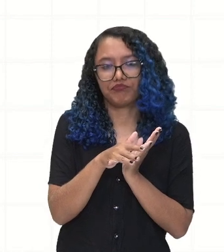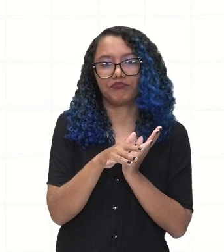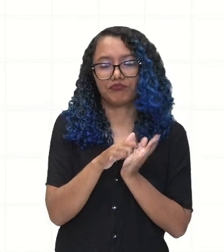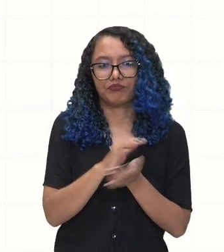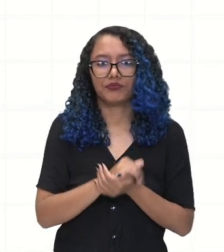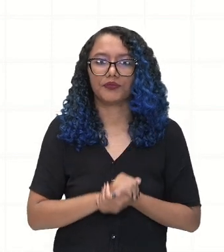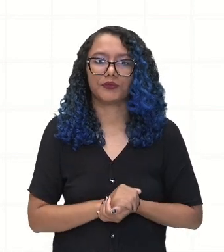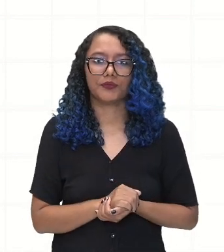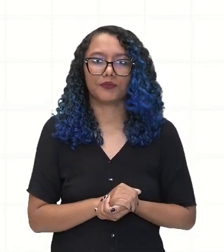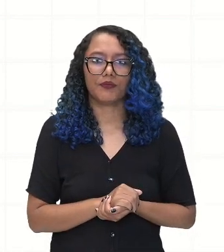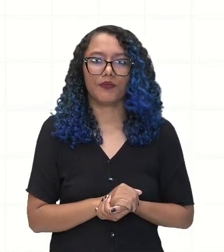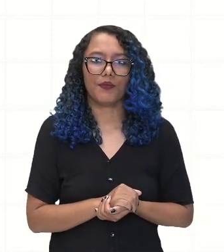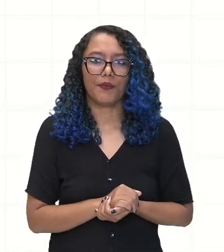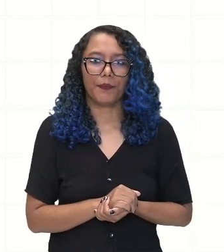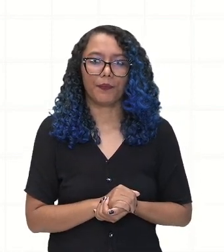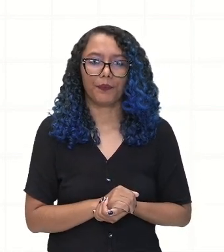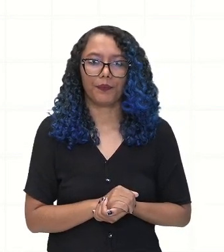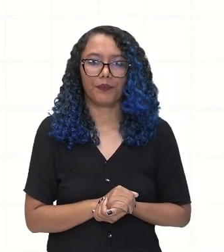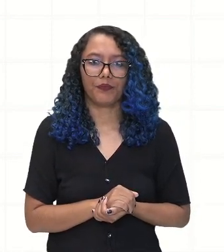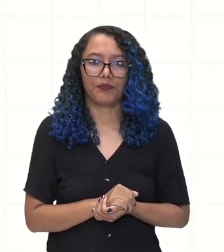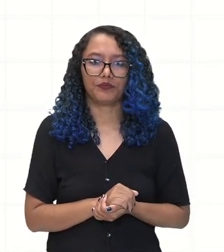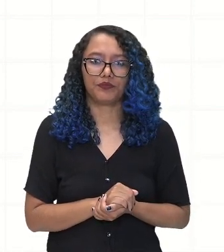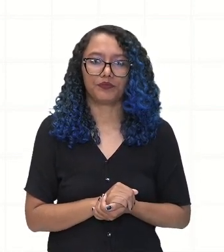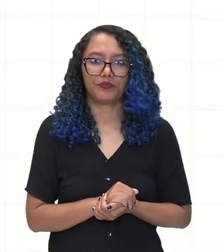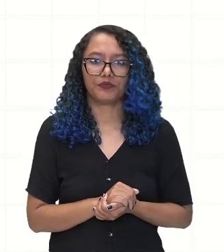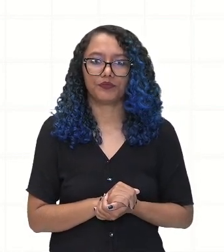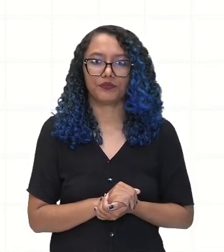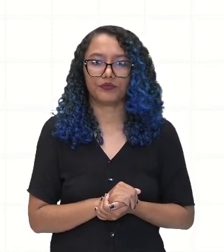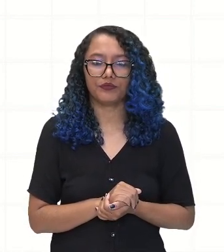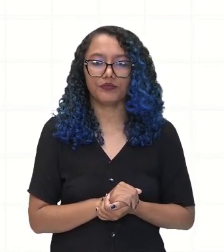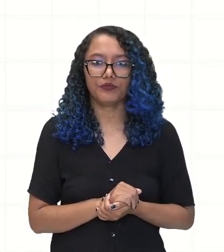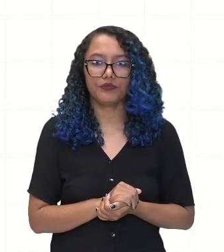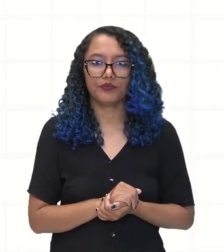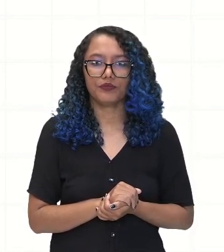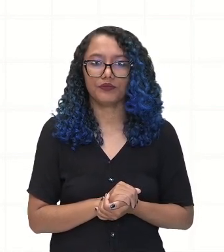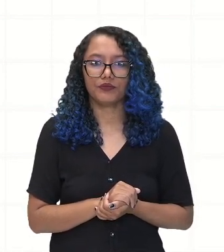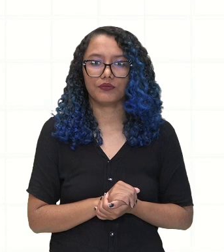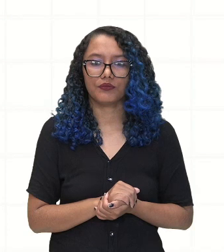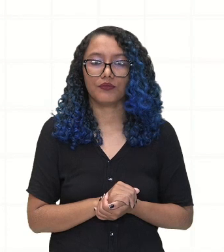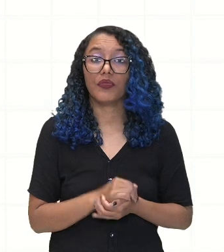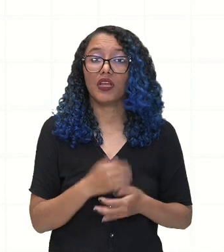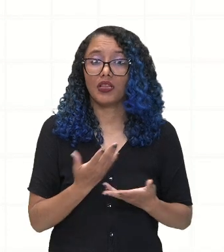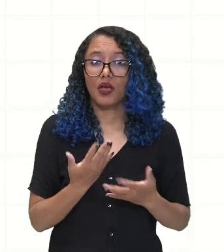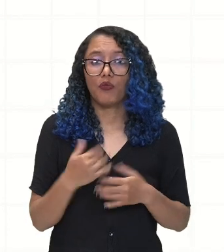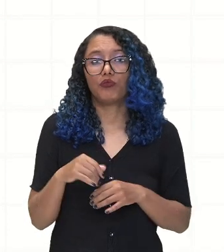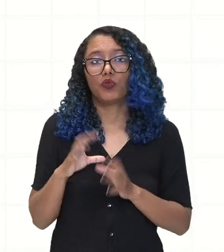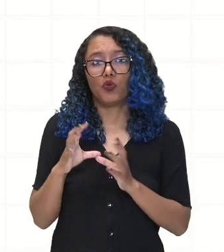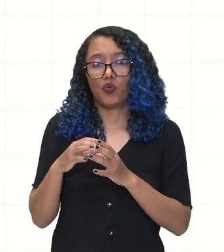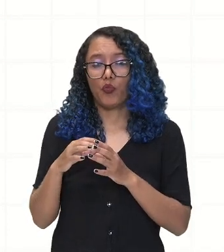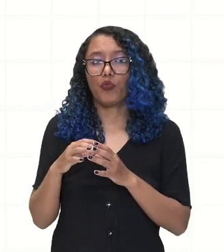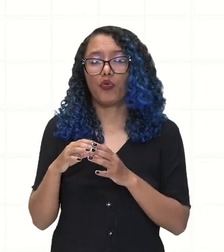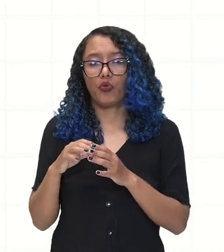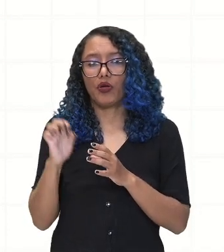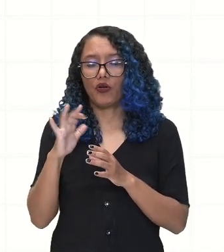Então, os europeus, quando chegam à região, eles vão exterminar de